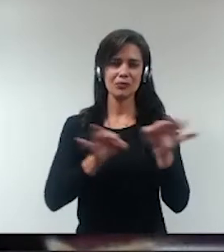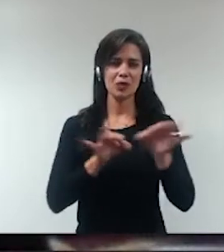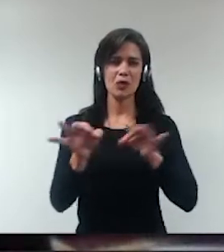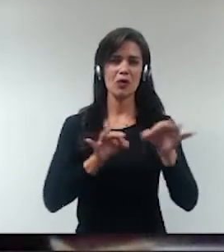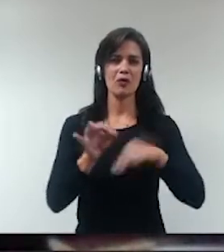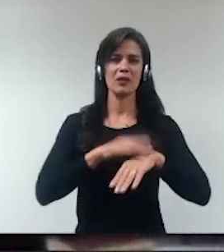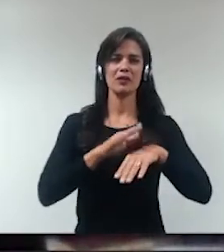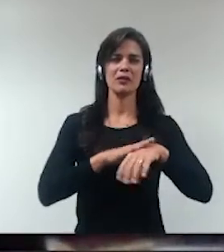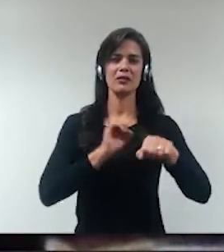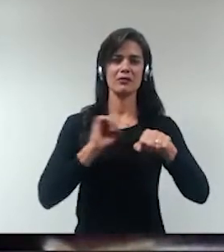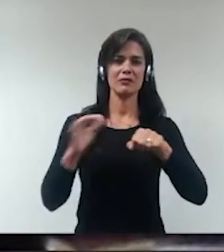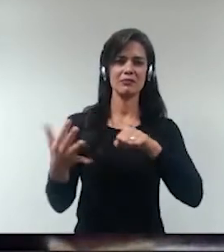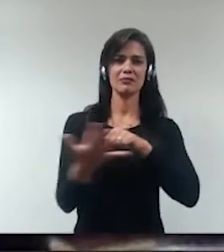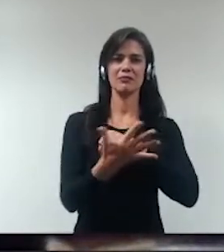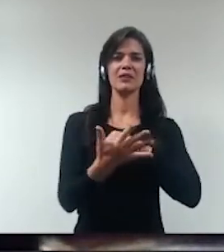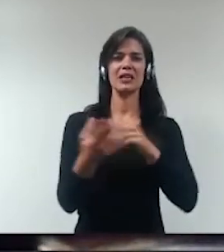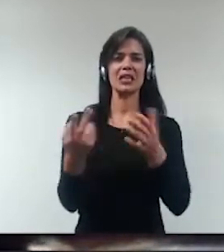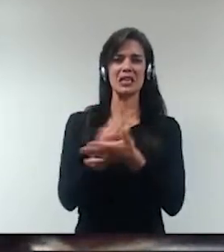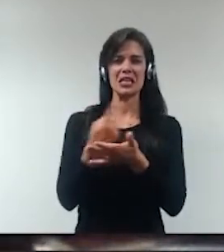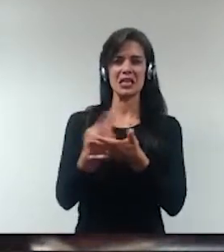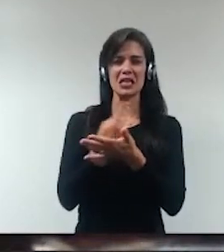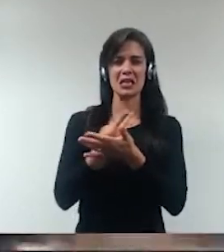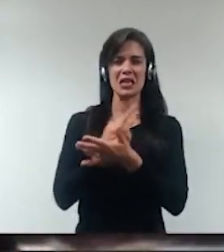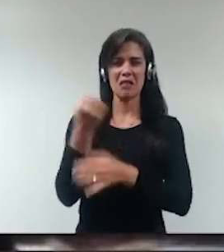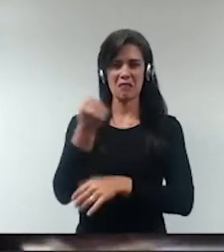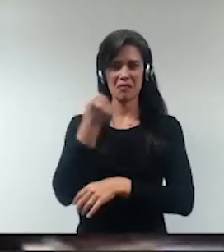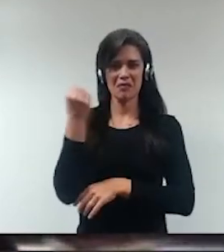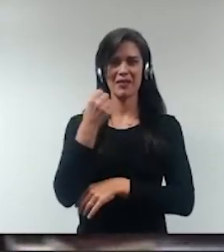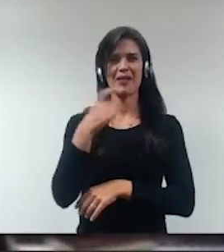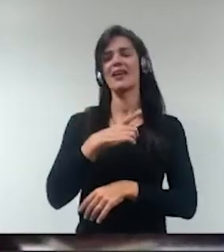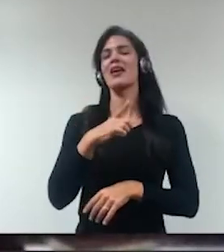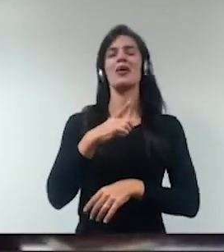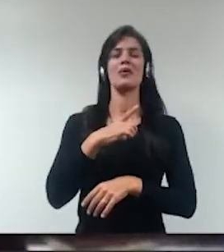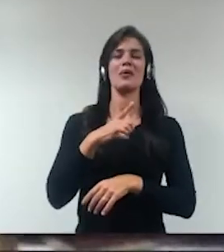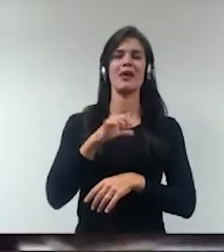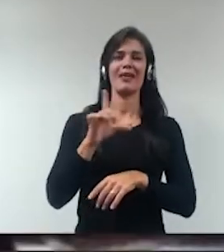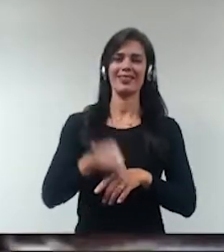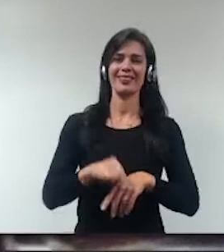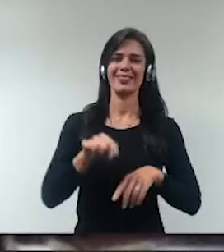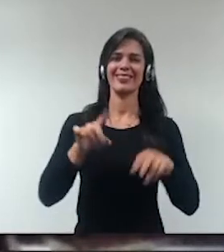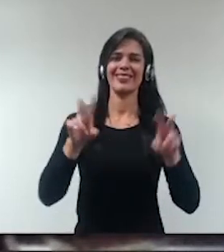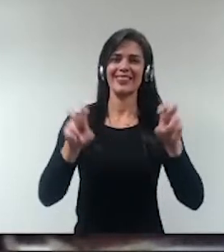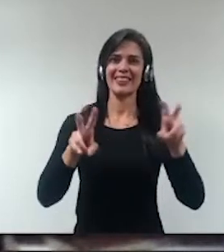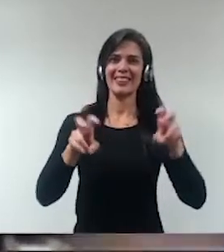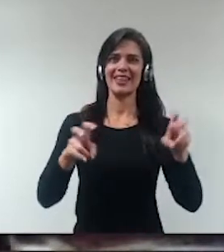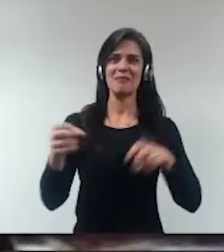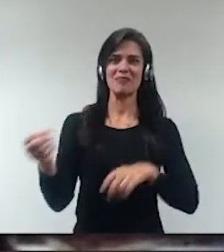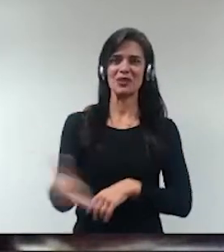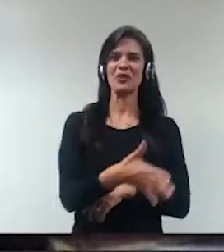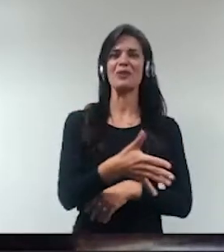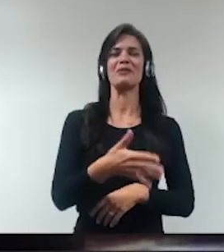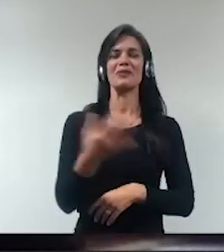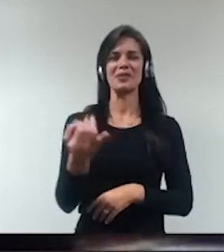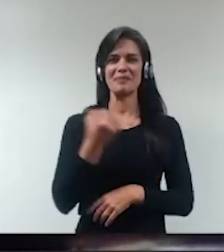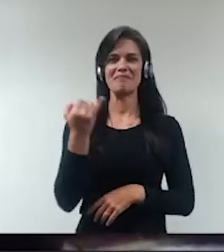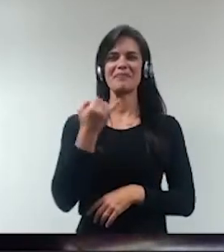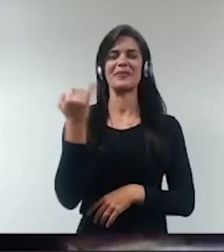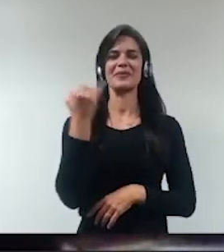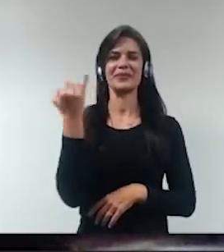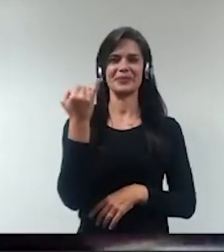prescrição e erro grosseiro. Ou seja, um tema super atual, mais atual que nunca, super importante.